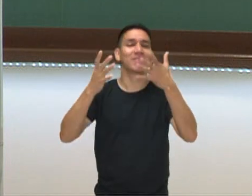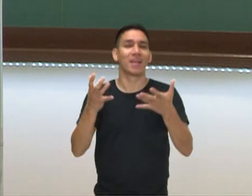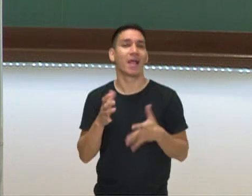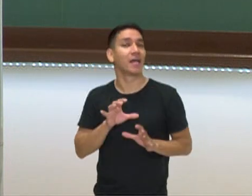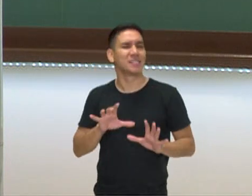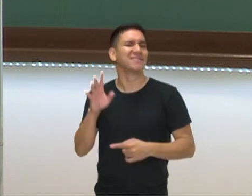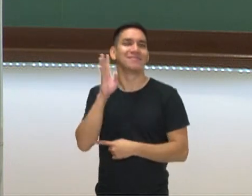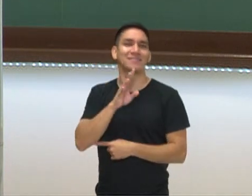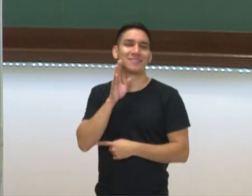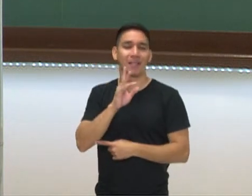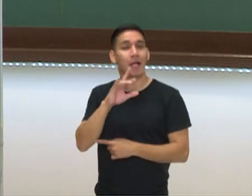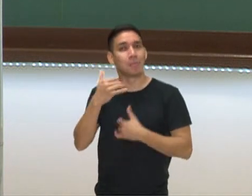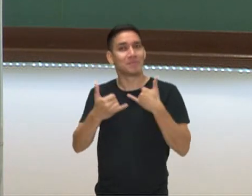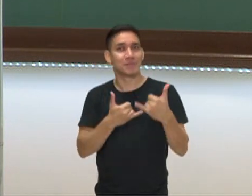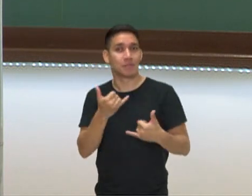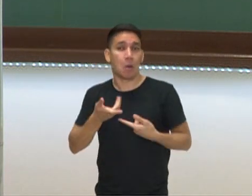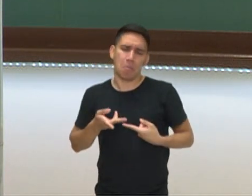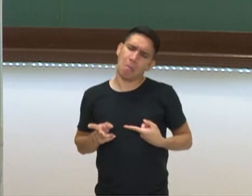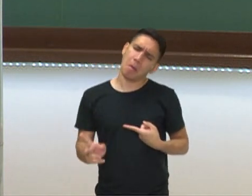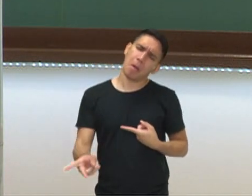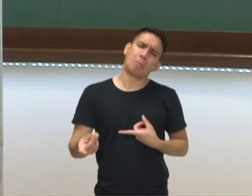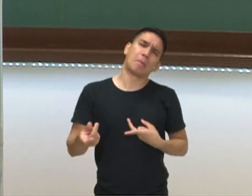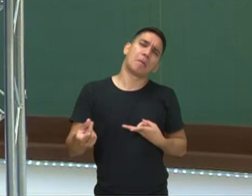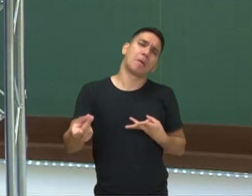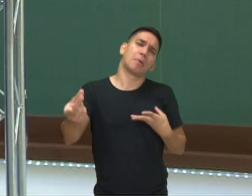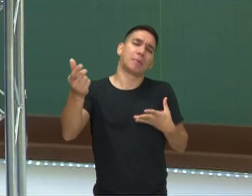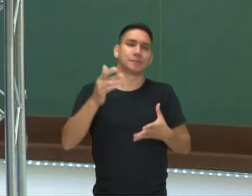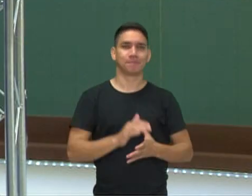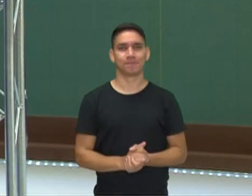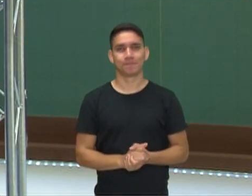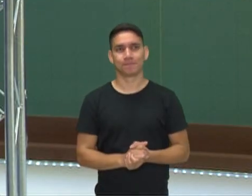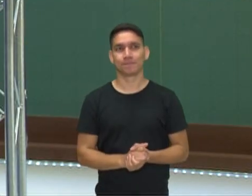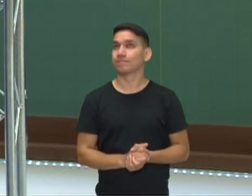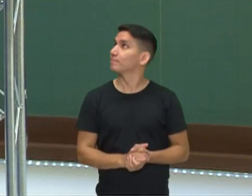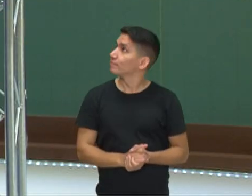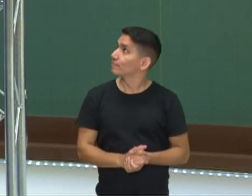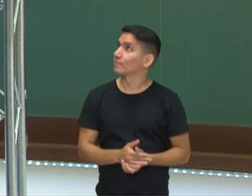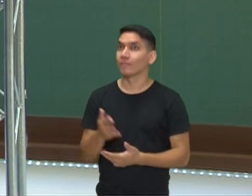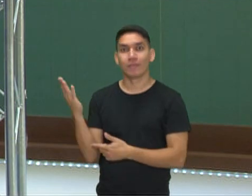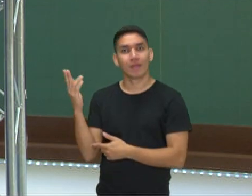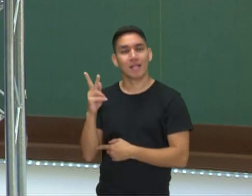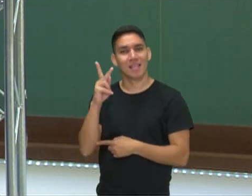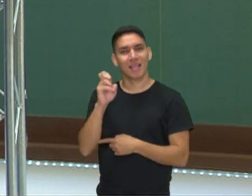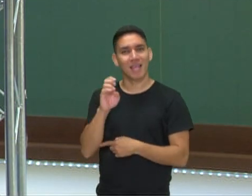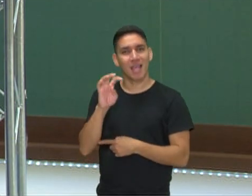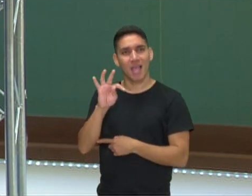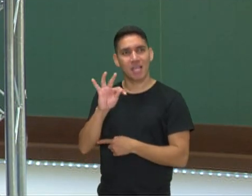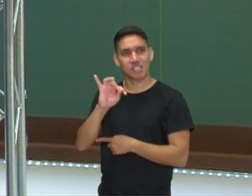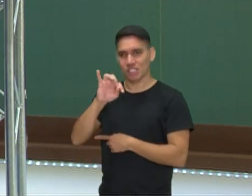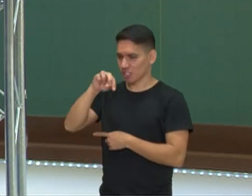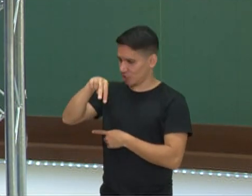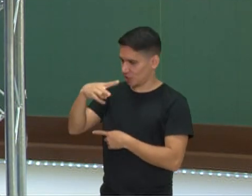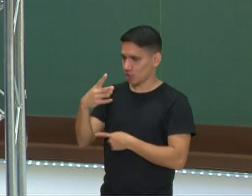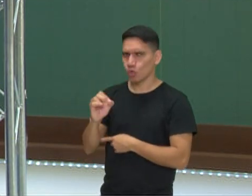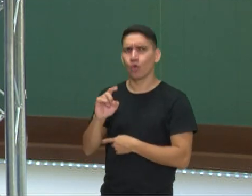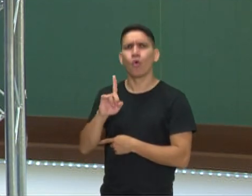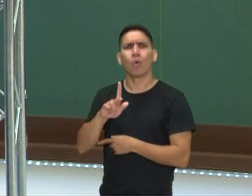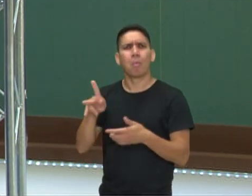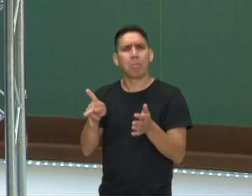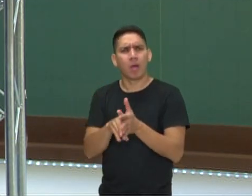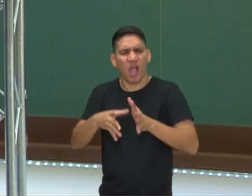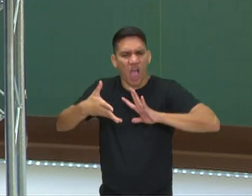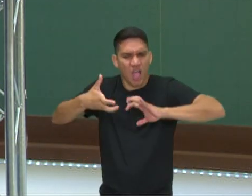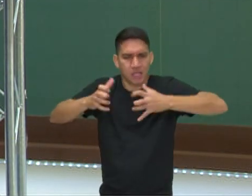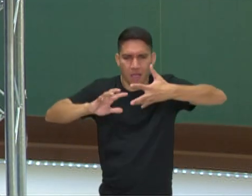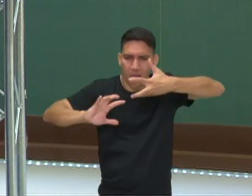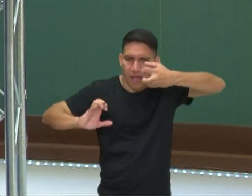E é muito legal. Então a brincadeira pode durar horas. O Ketino Missuli, né? Também conhecido como cama de gato.